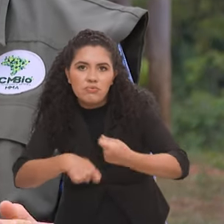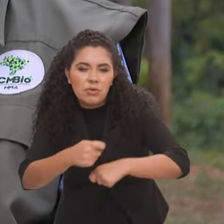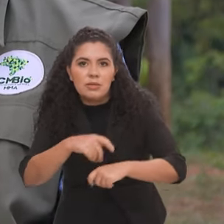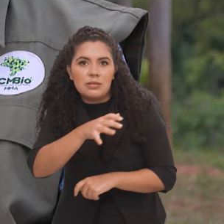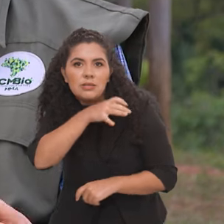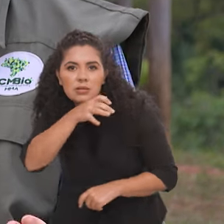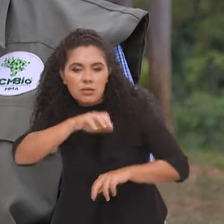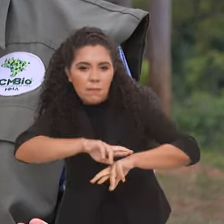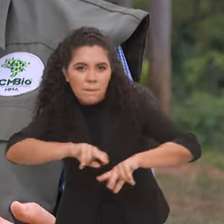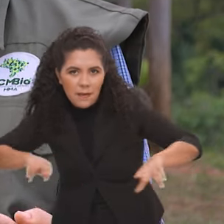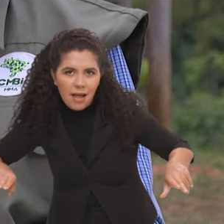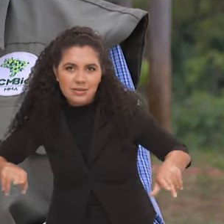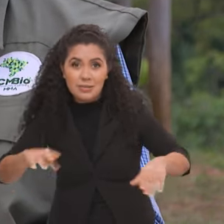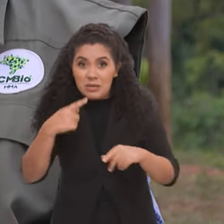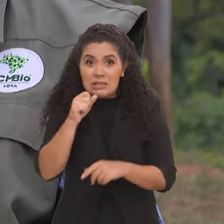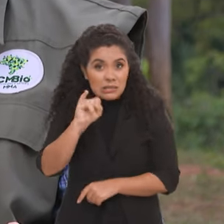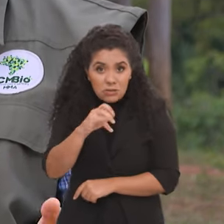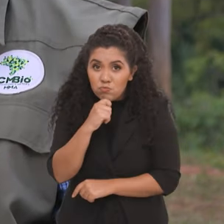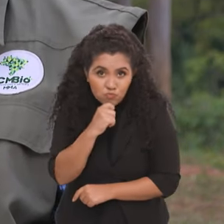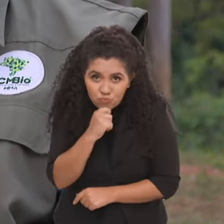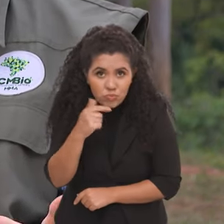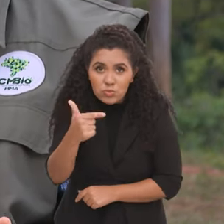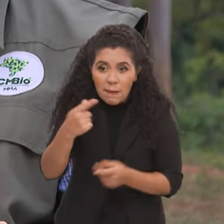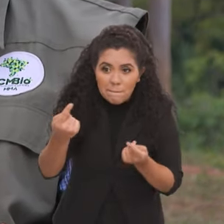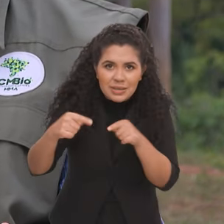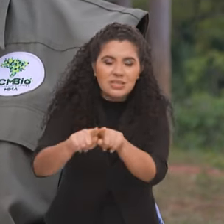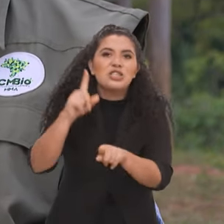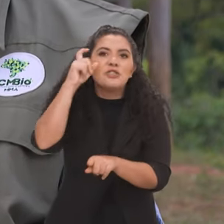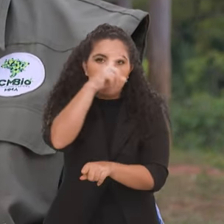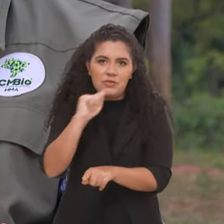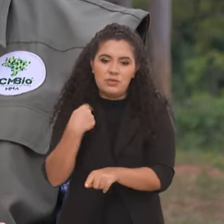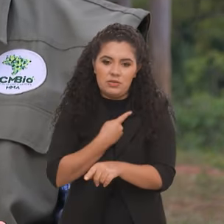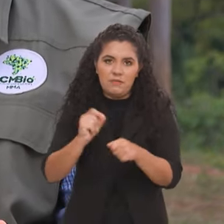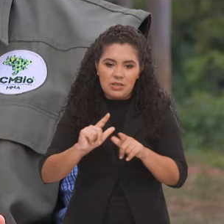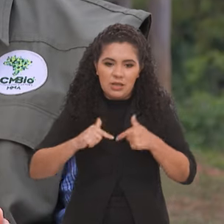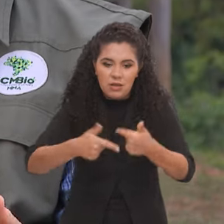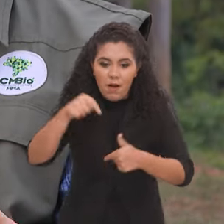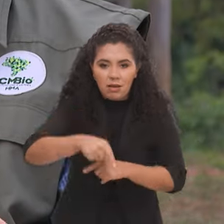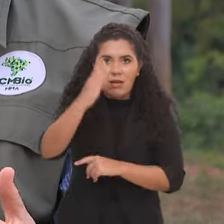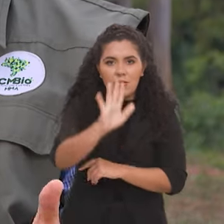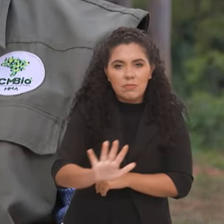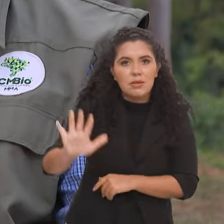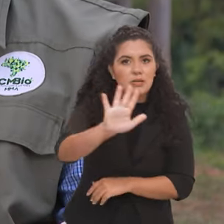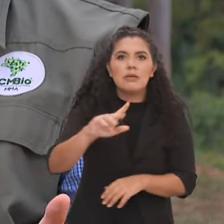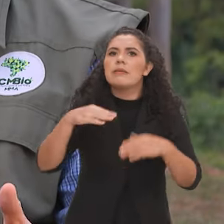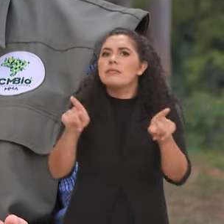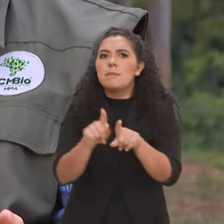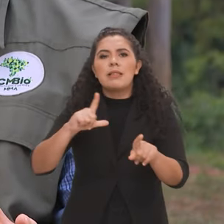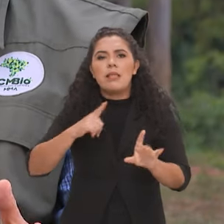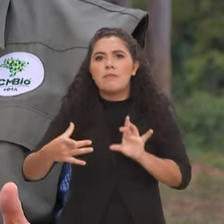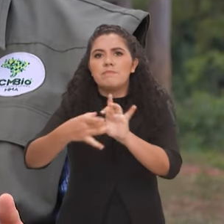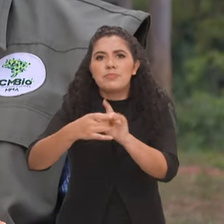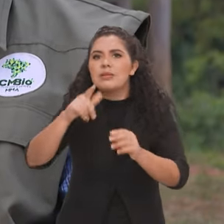Porque, sem essa parceria, é difícil você fazer uma atuação aqui no território nacional. Então, nós temos parceria com diferentes países,